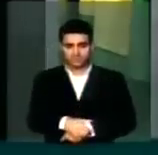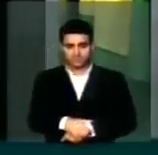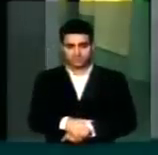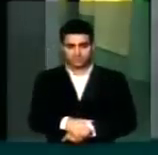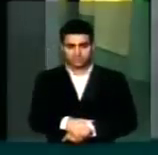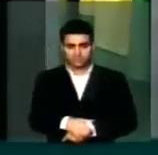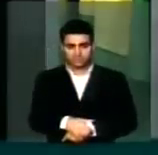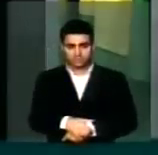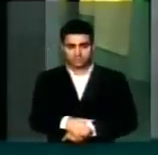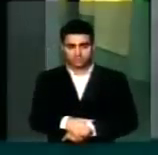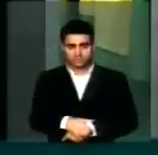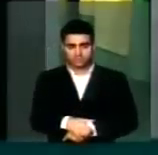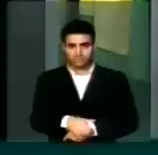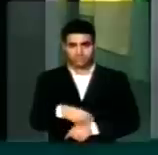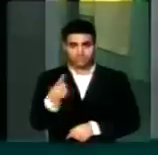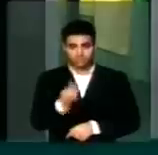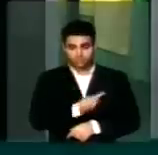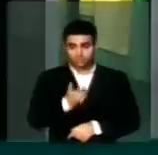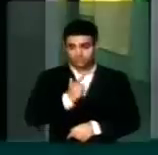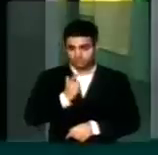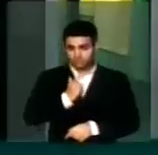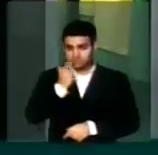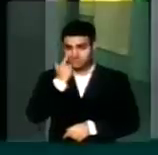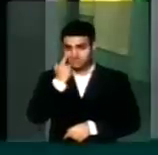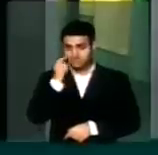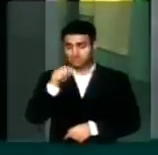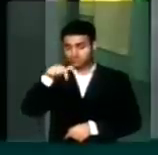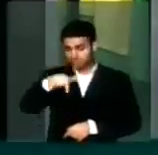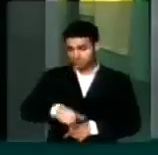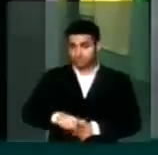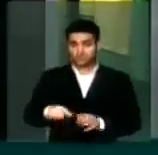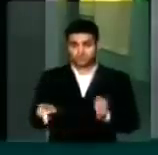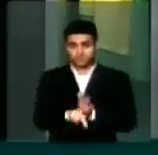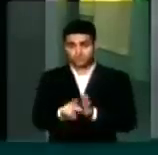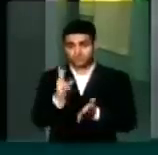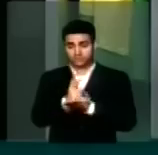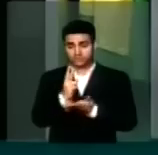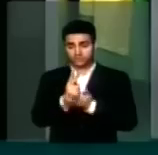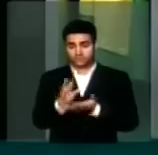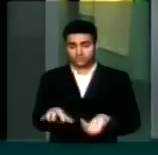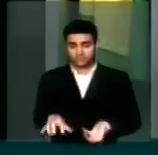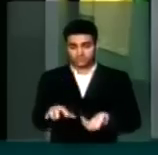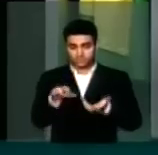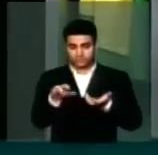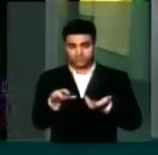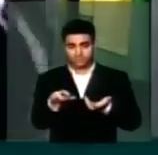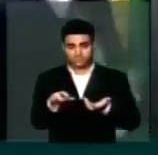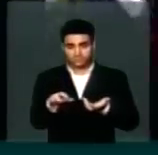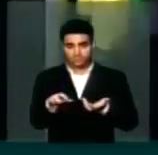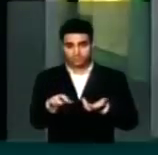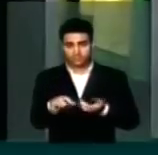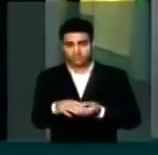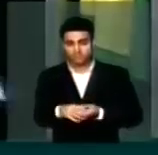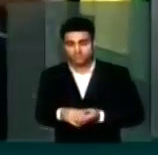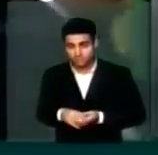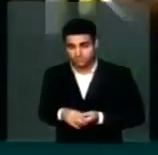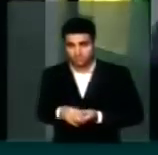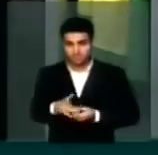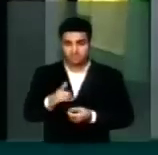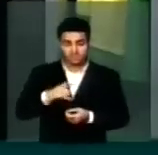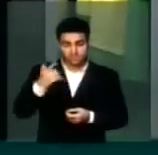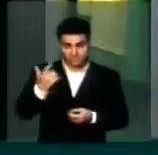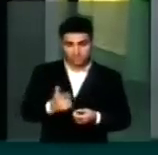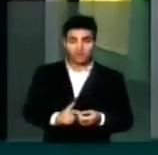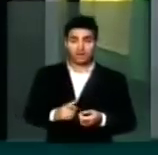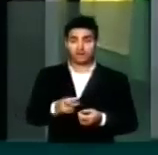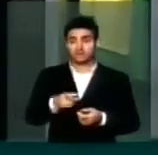Estamos vendo, na Câmara dos Deputados, com frequência cada vez